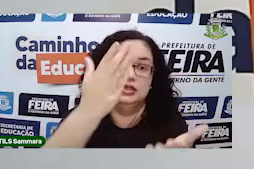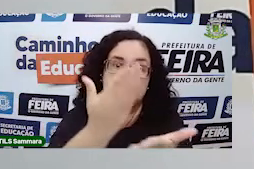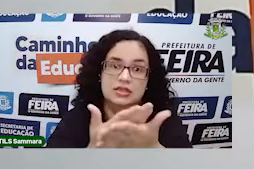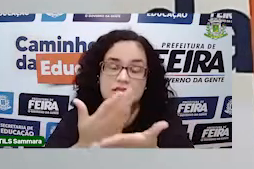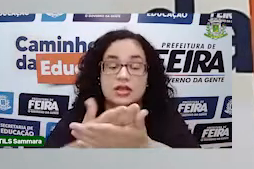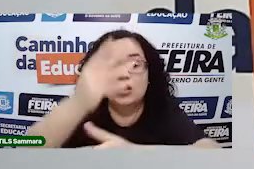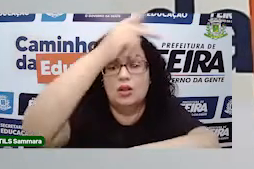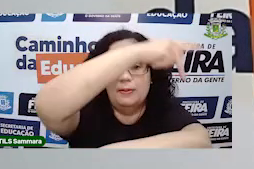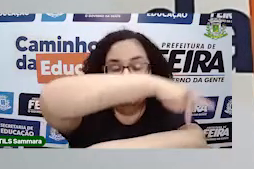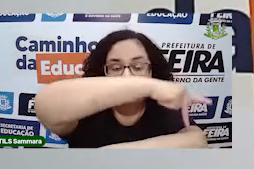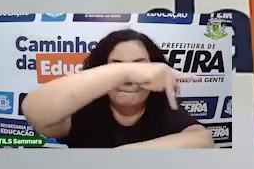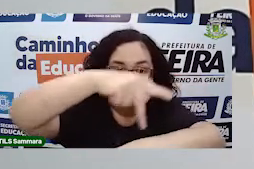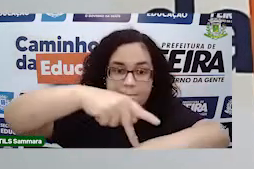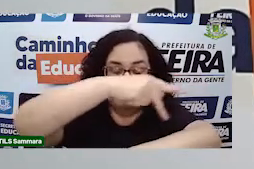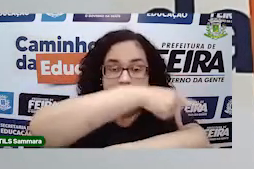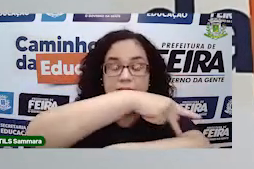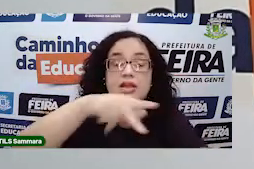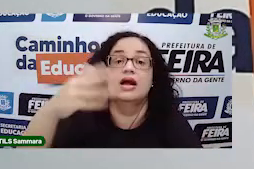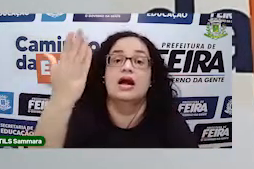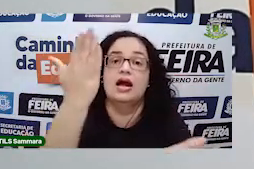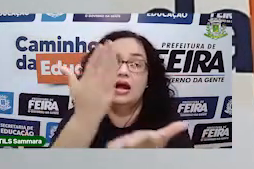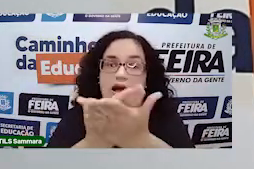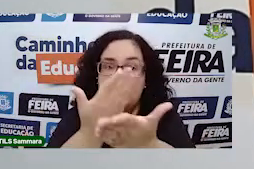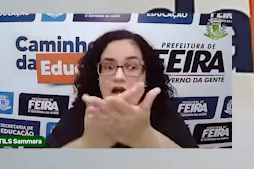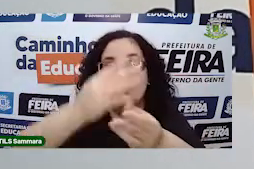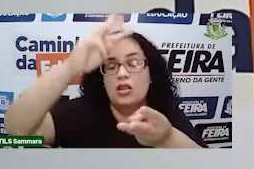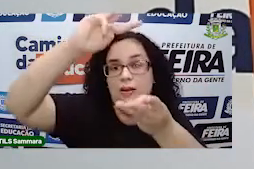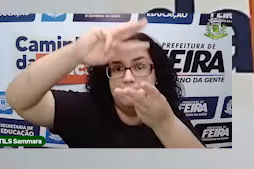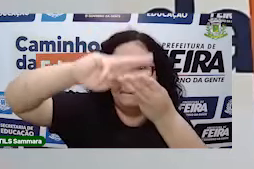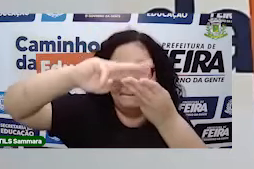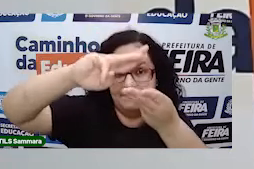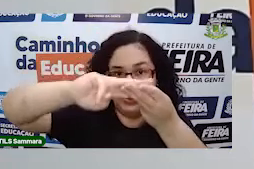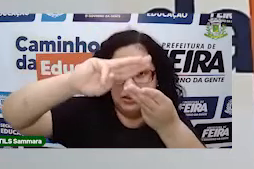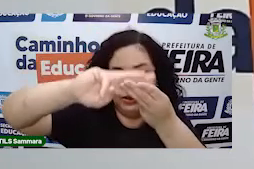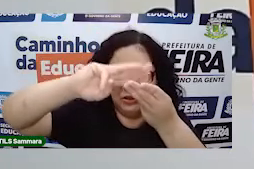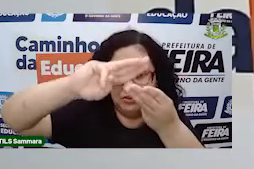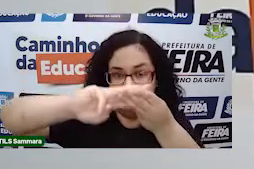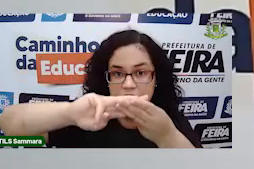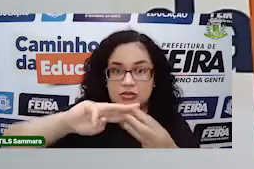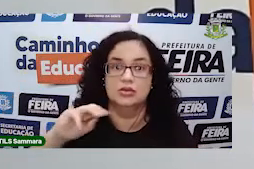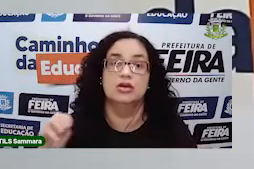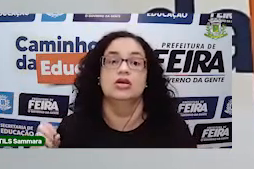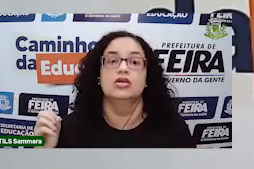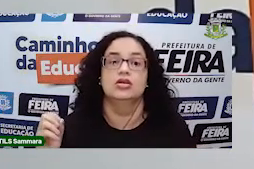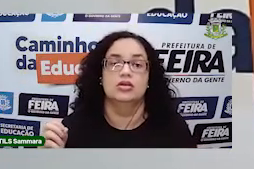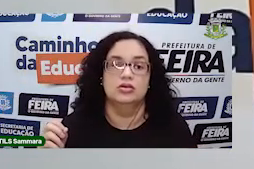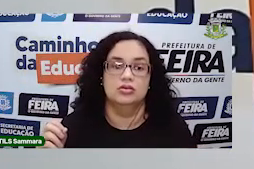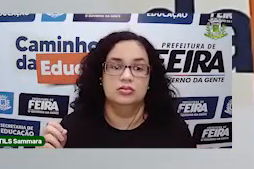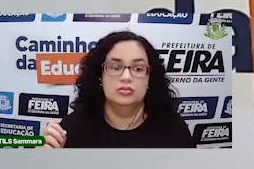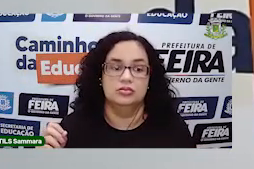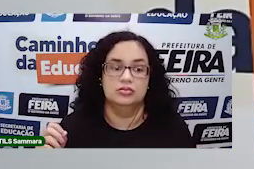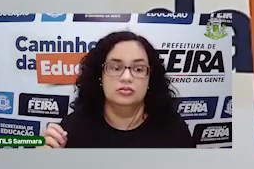e essa é uma aula de matemática. Então vamos,